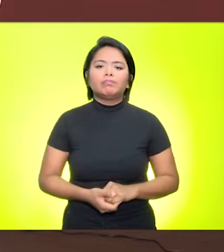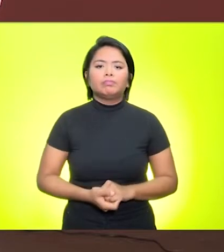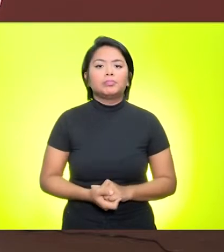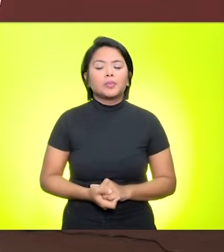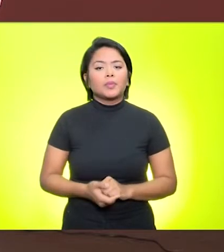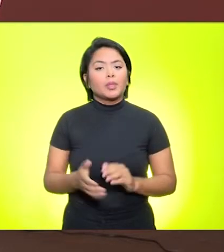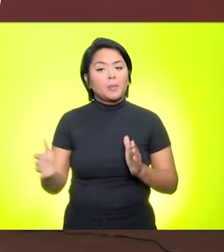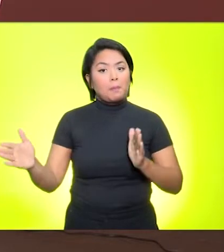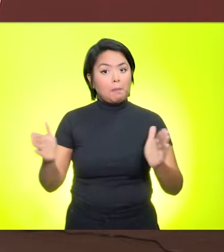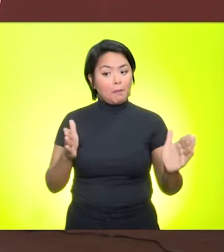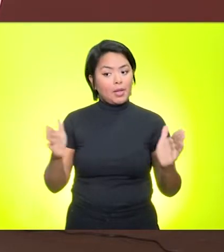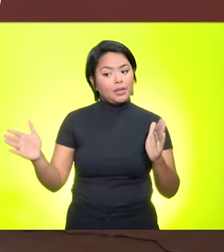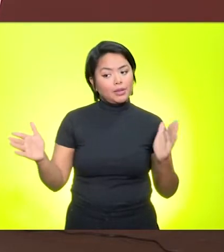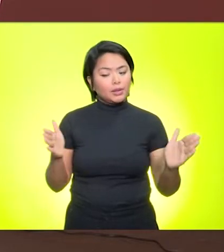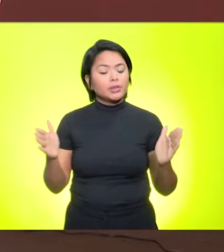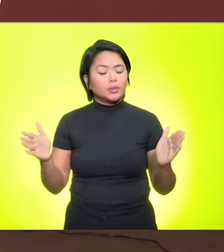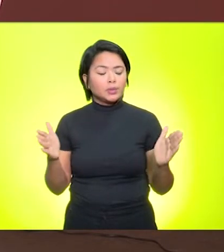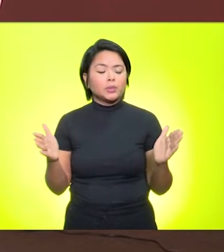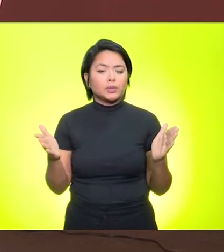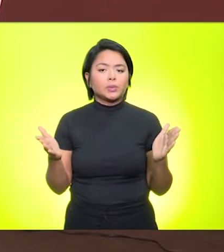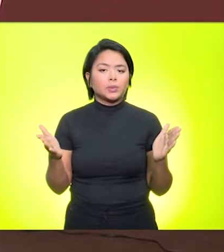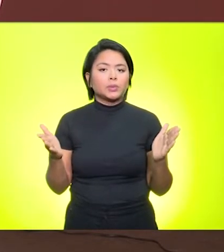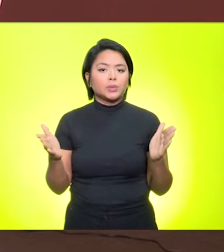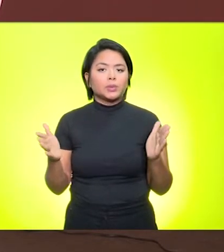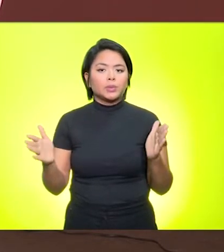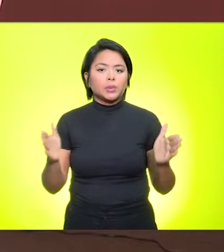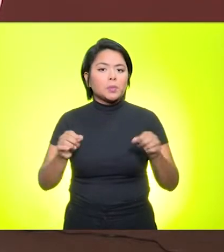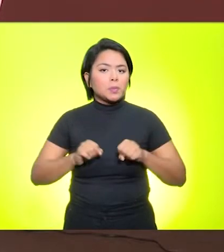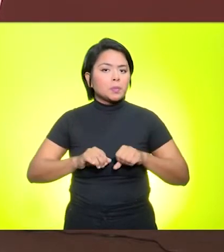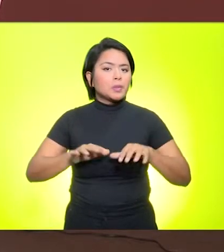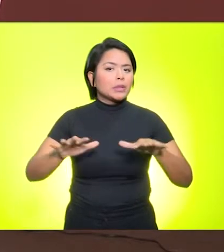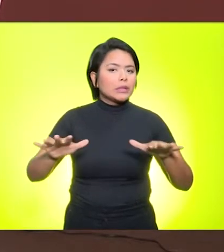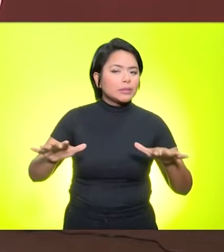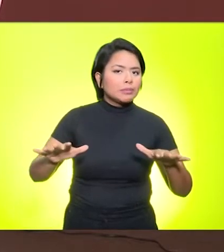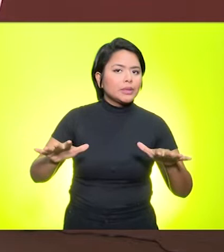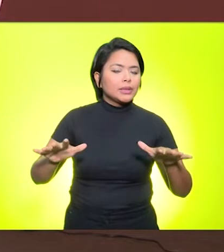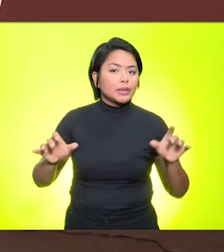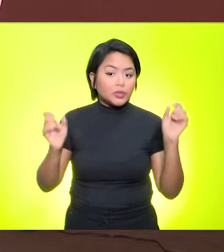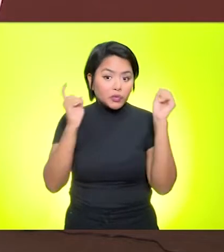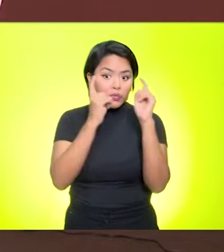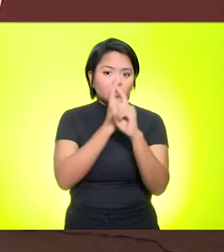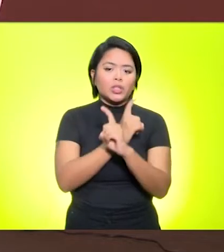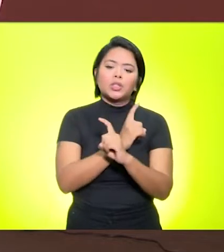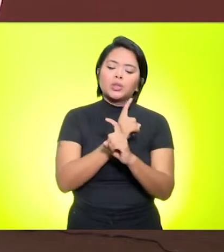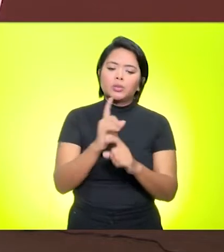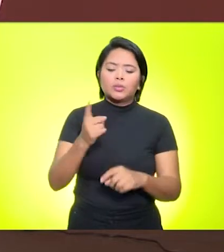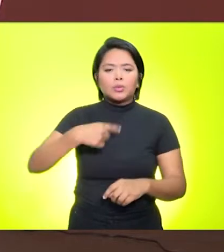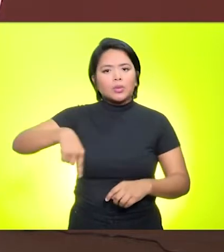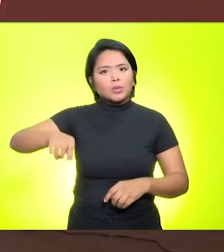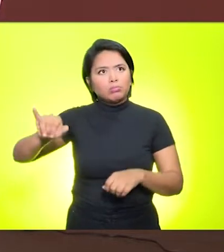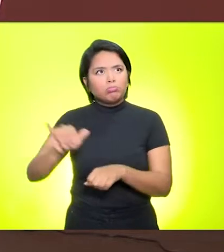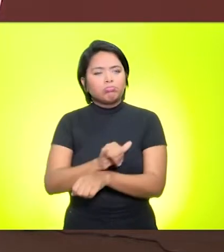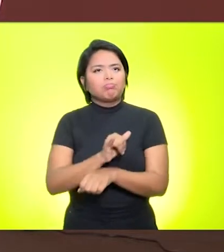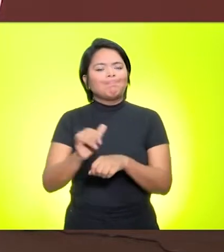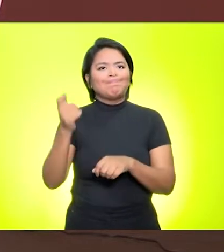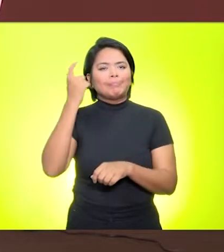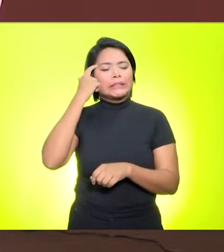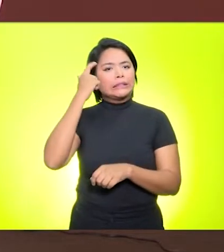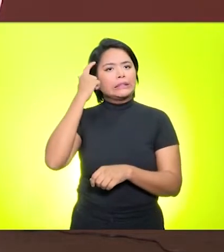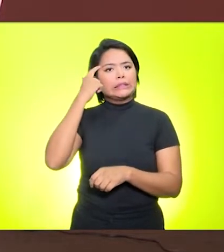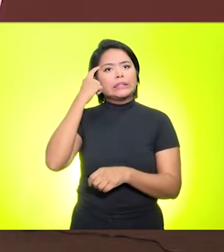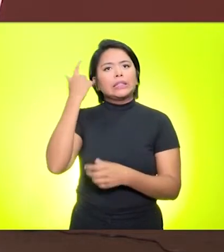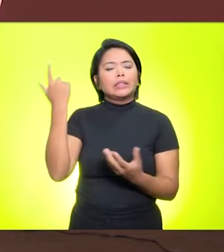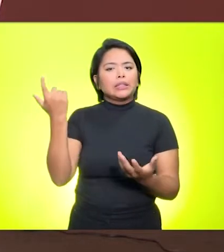Então, o período mais crítico do processo de pandemia, ele foi todo realmente pensado para que a